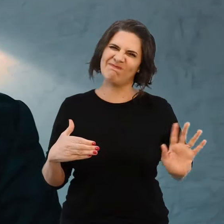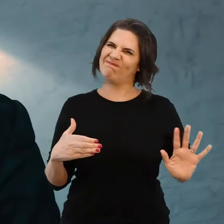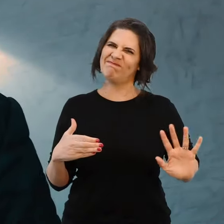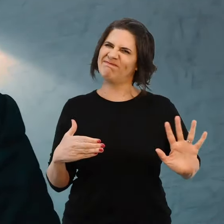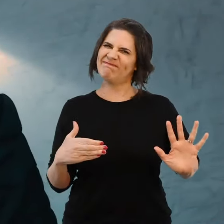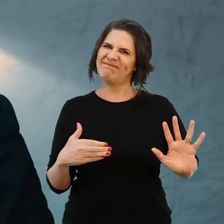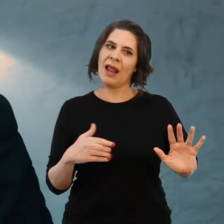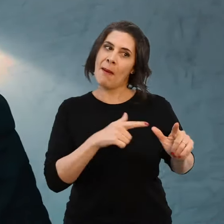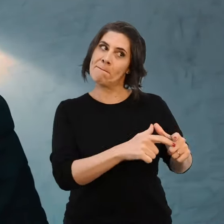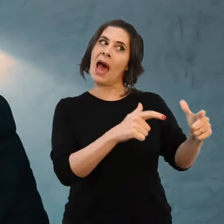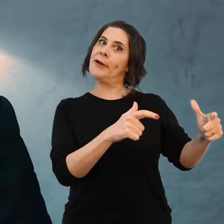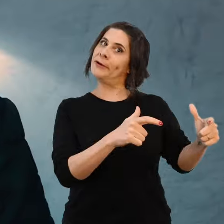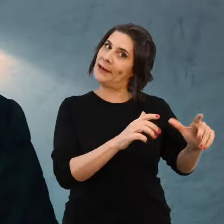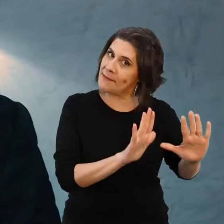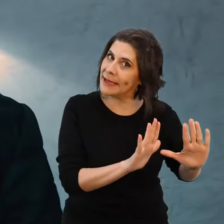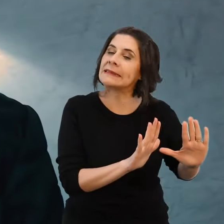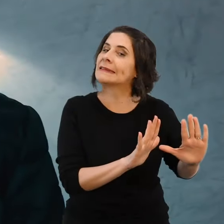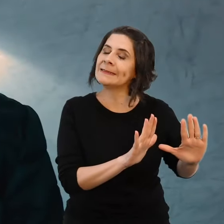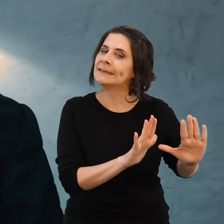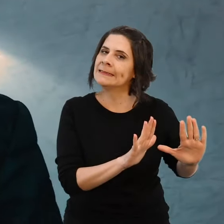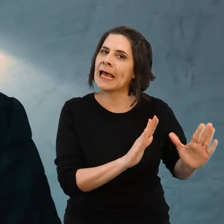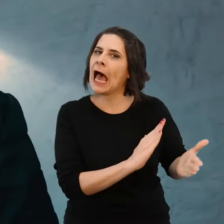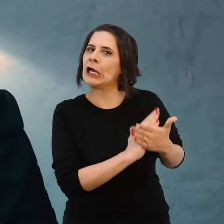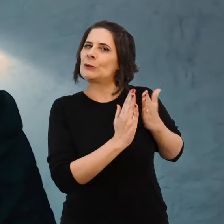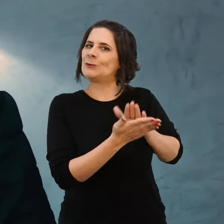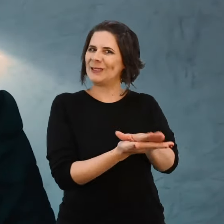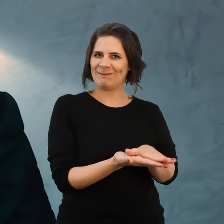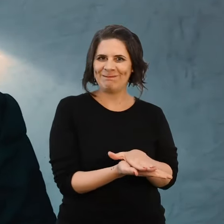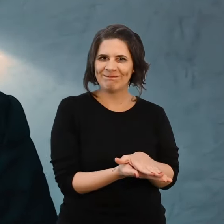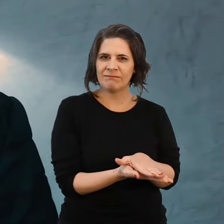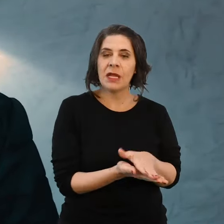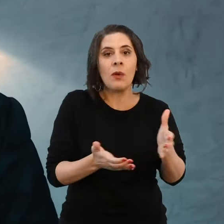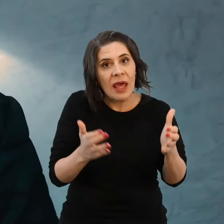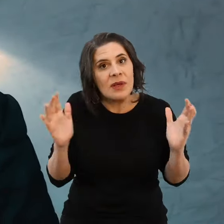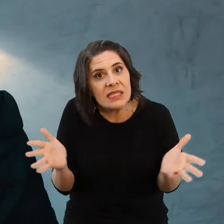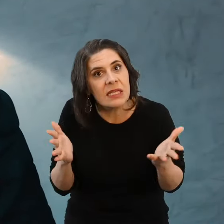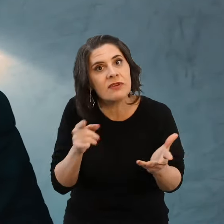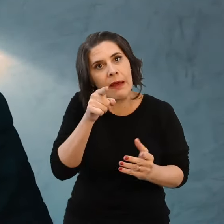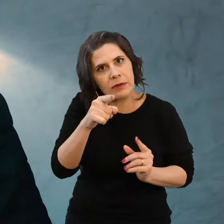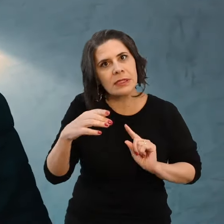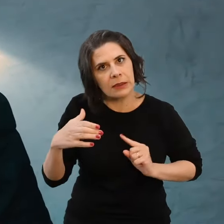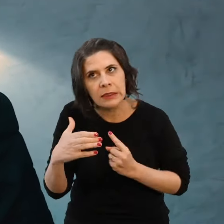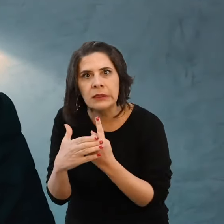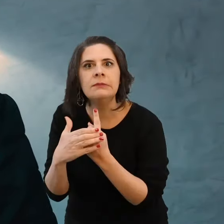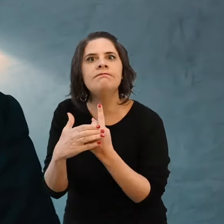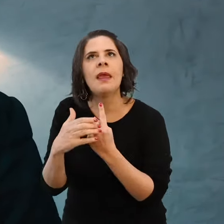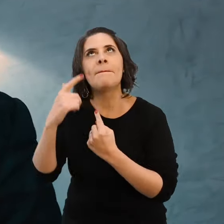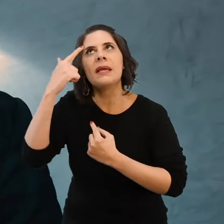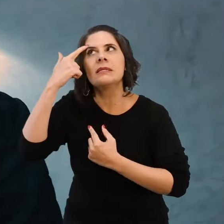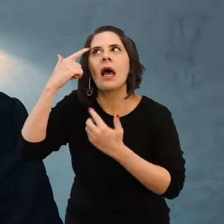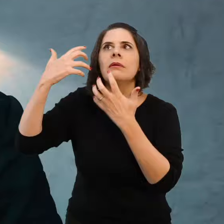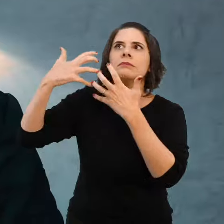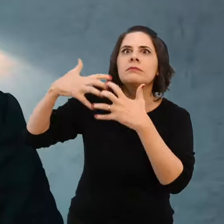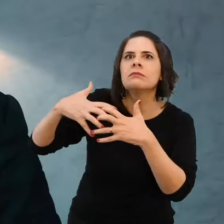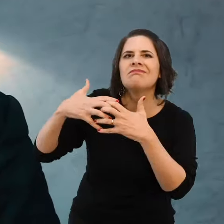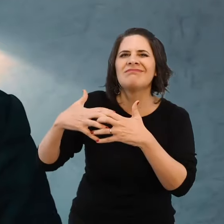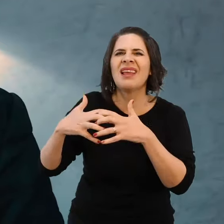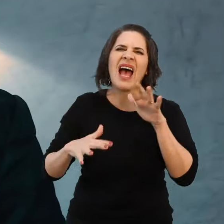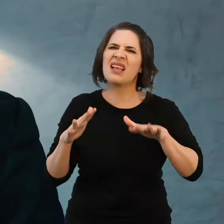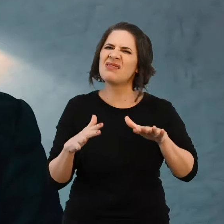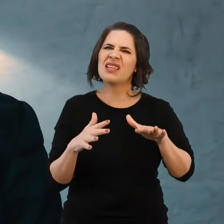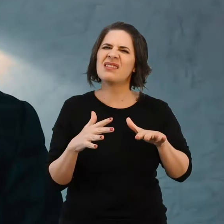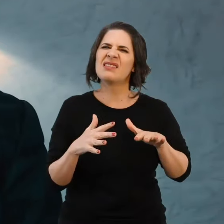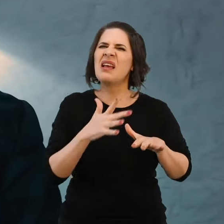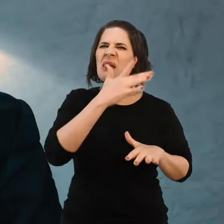tendo em vista que o primeiro grupo me parece ser a maioria. Quero estimular você e talvez te desafiar a entender que às vezes